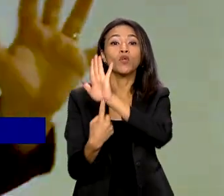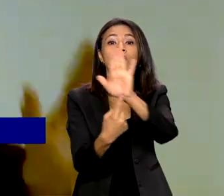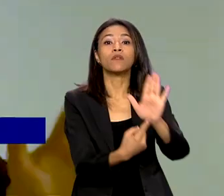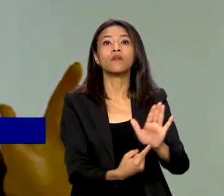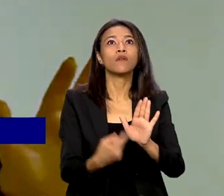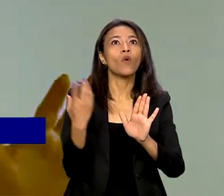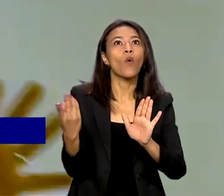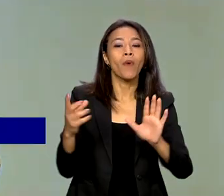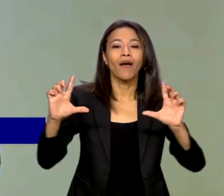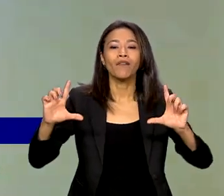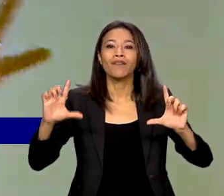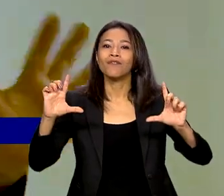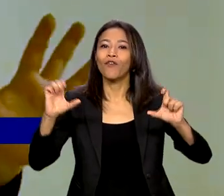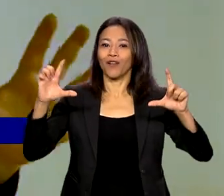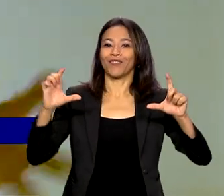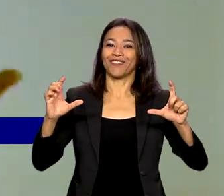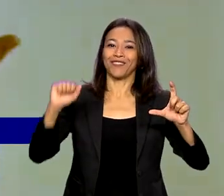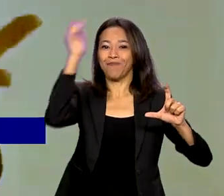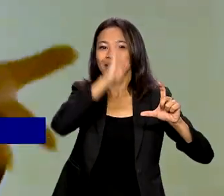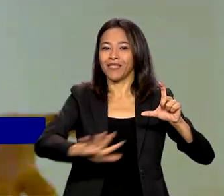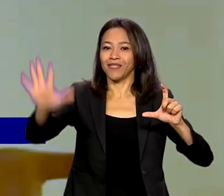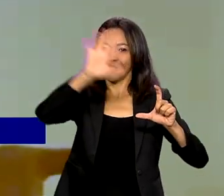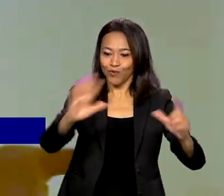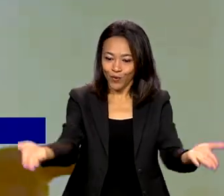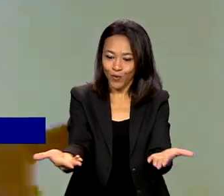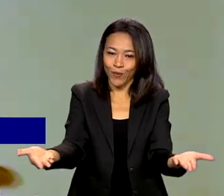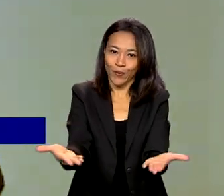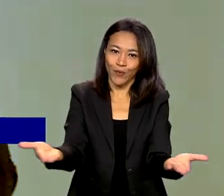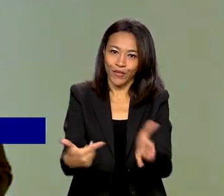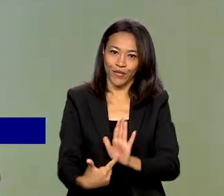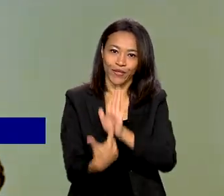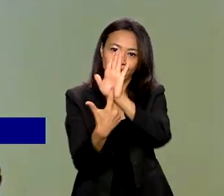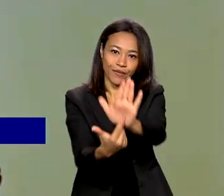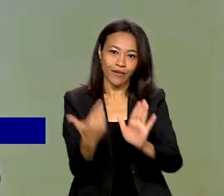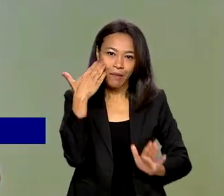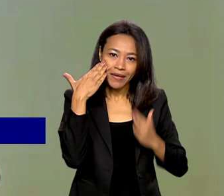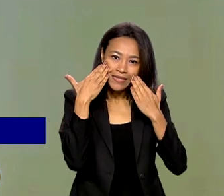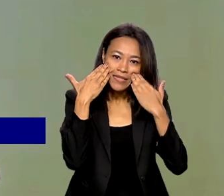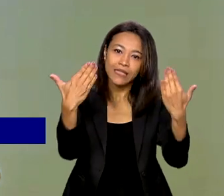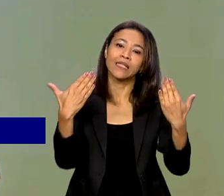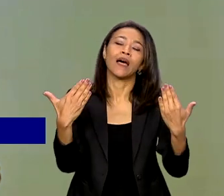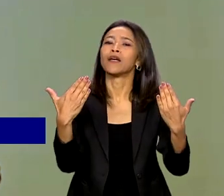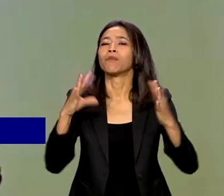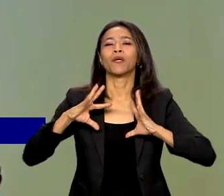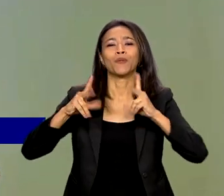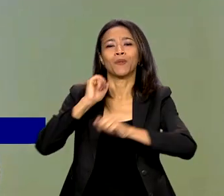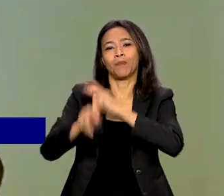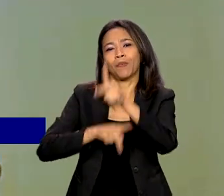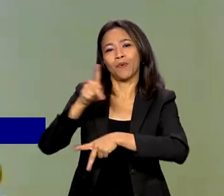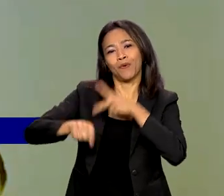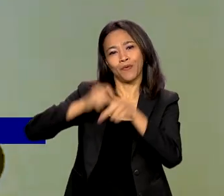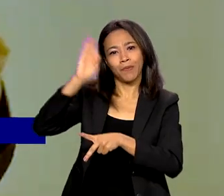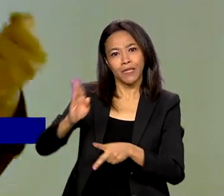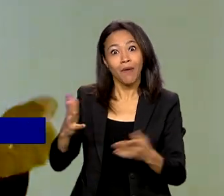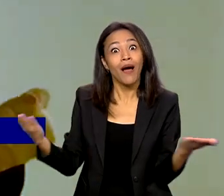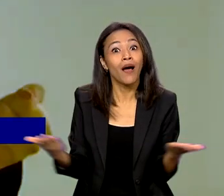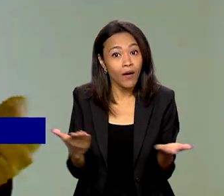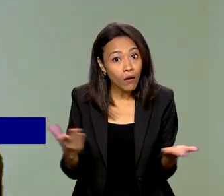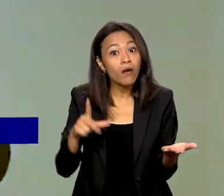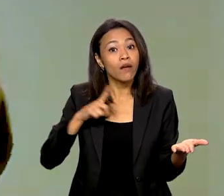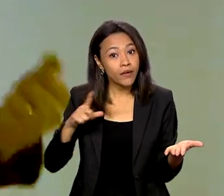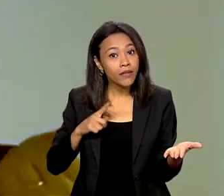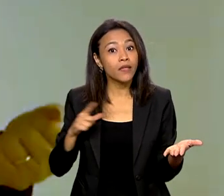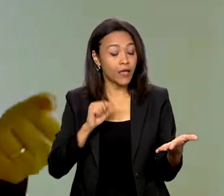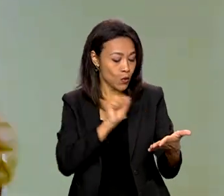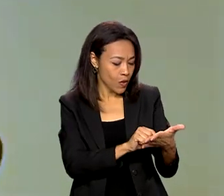o Brasil do presente. Esse Brasil do presente, que é apresentado agora para todos os brasileiros, vai ter agora uma carta